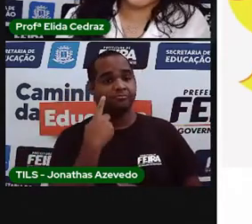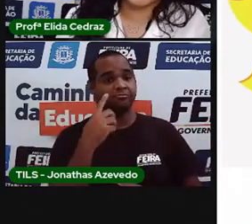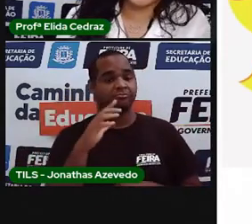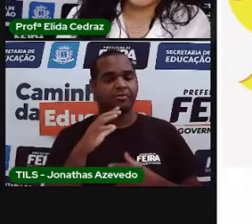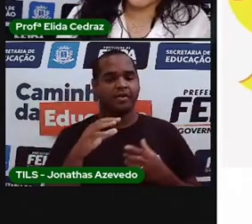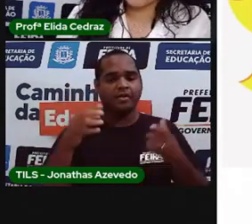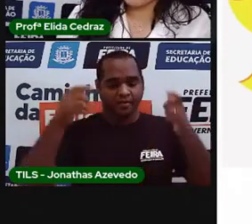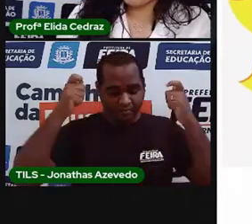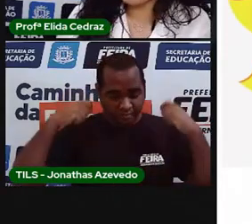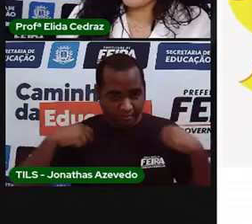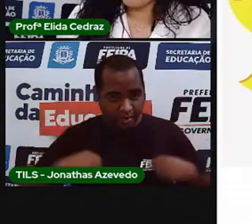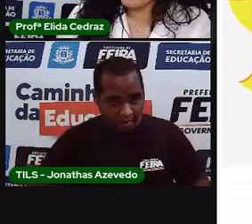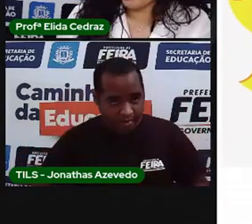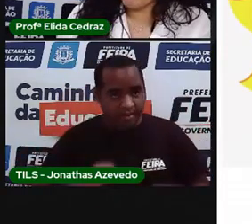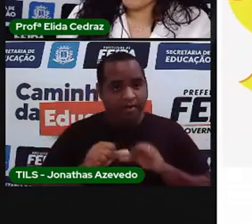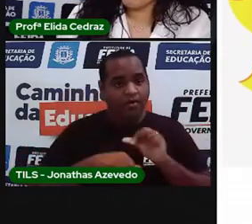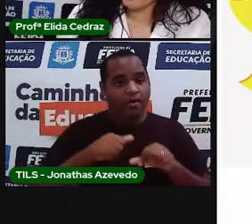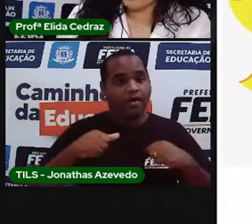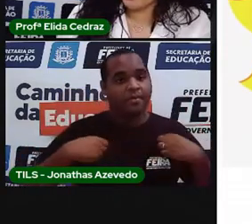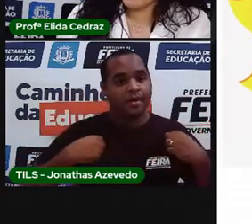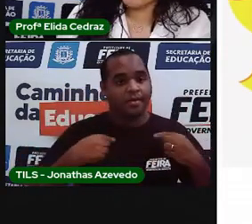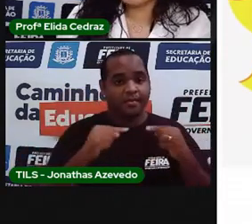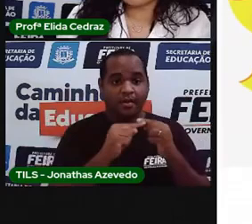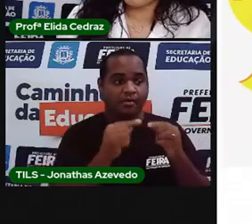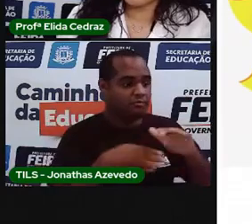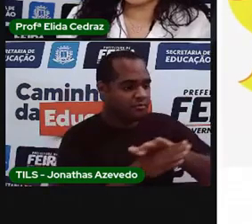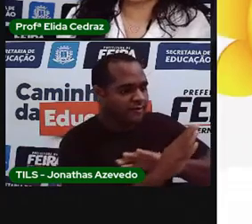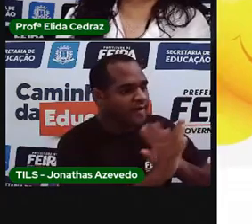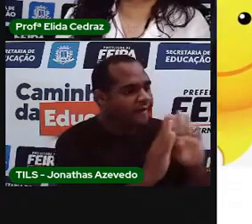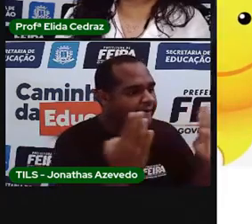veste de acordo com como está o tempo lá fora.